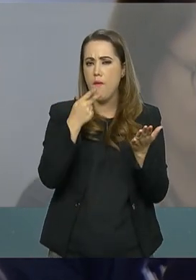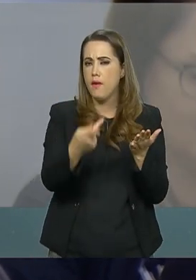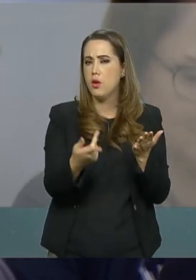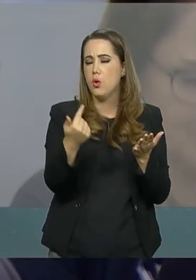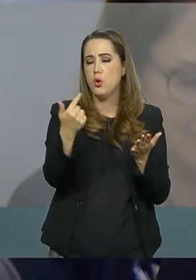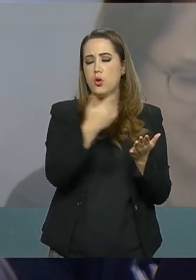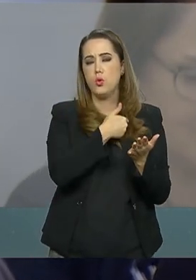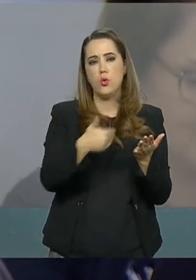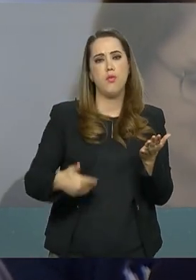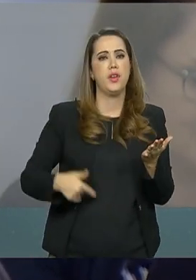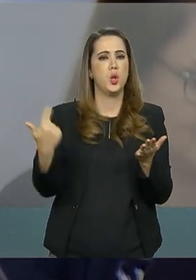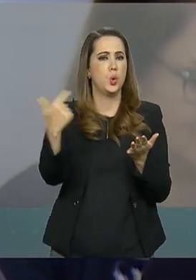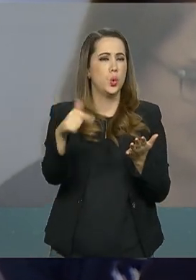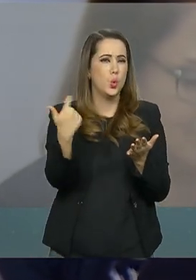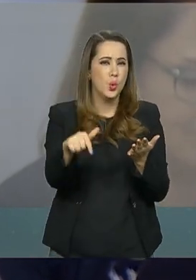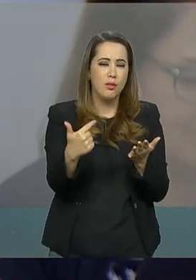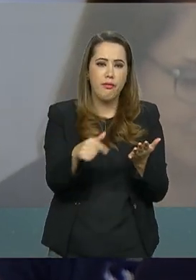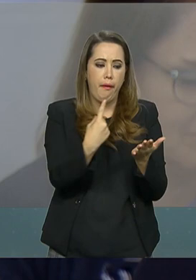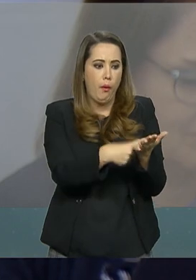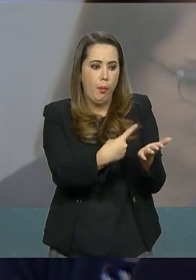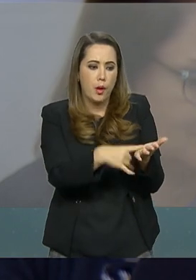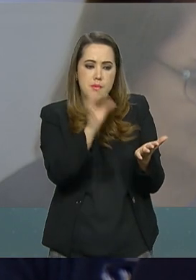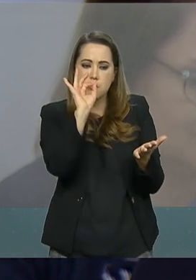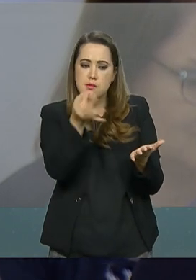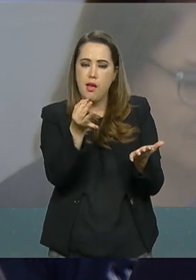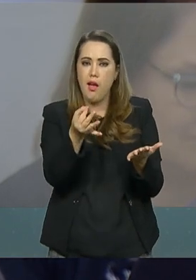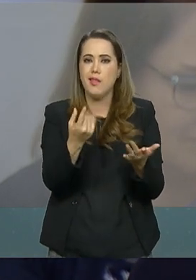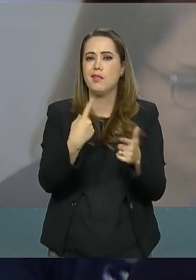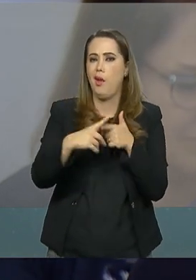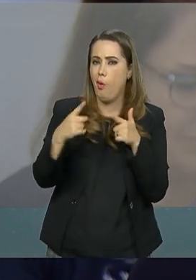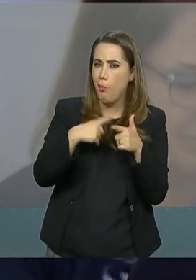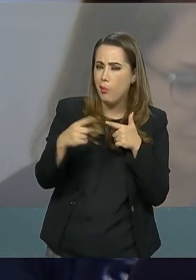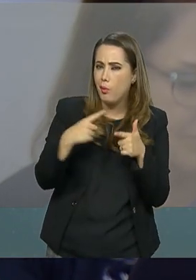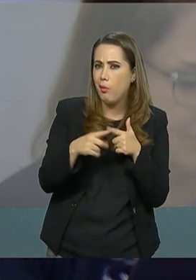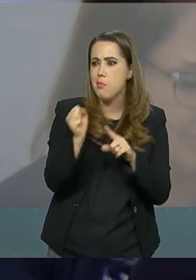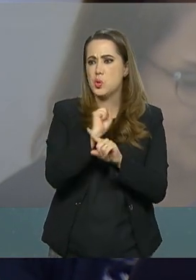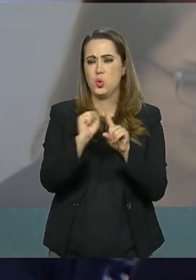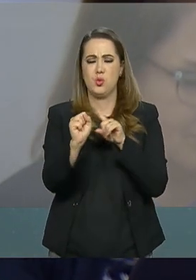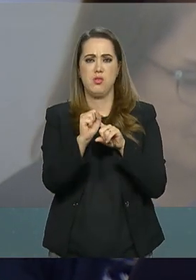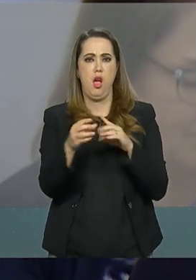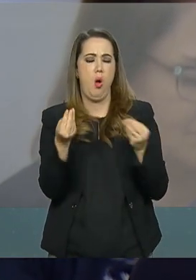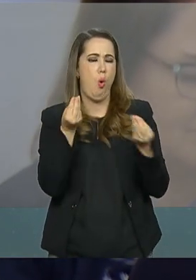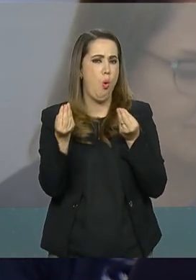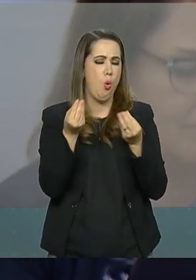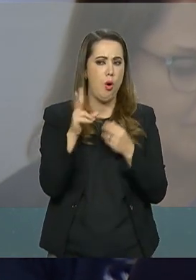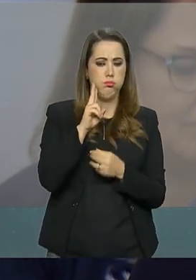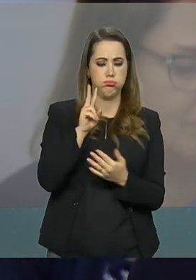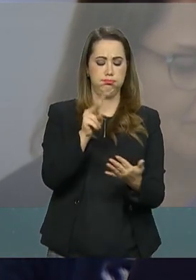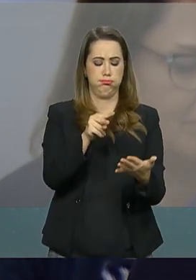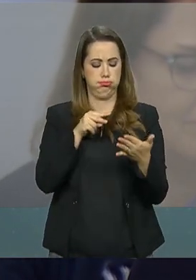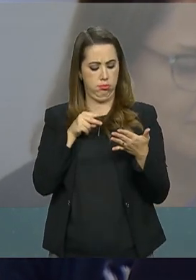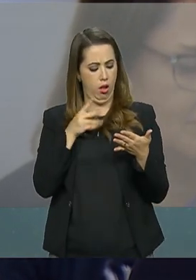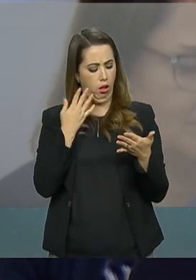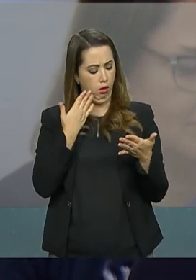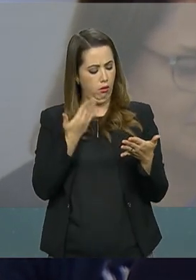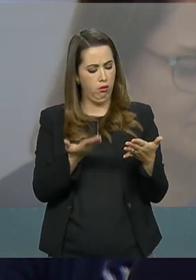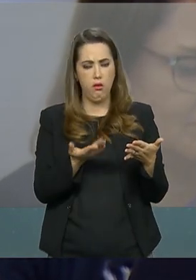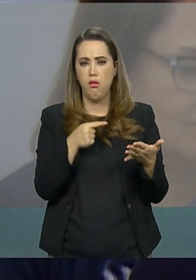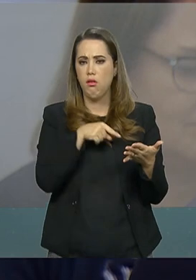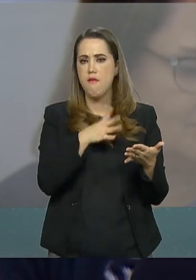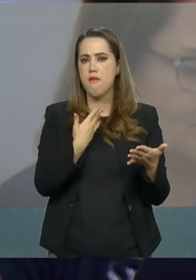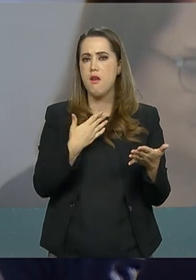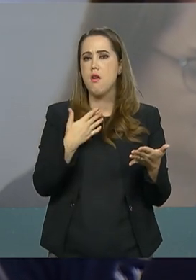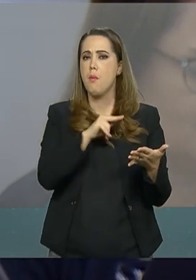está caminhando para um colapso social. Como é o presidente recebeu essas declarações? E eu queria saber se o presidente entende que